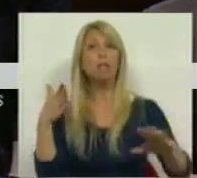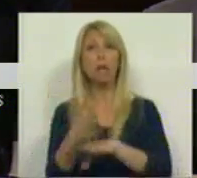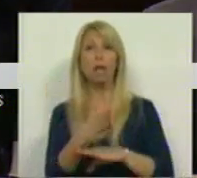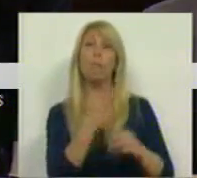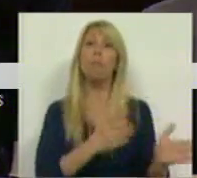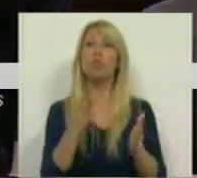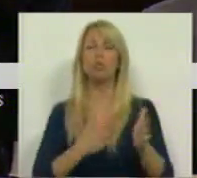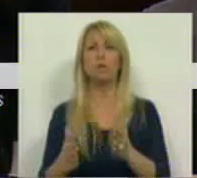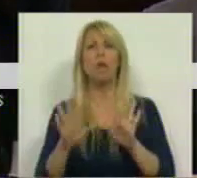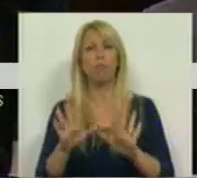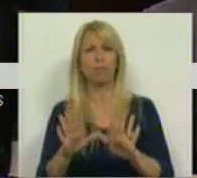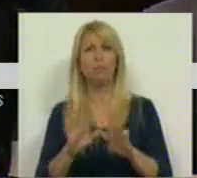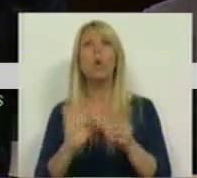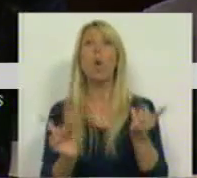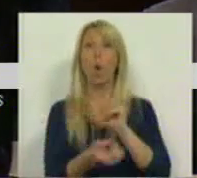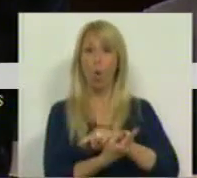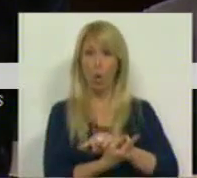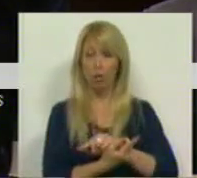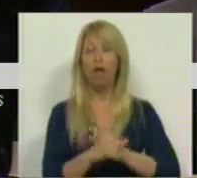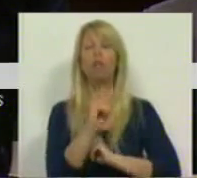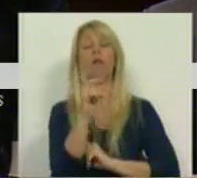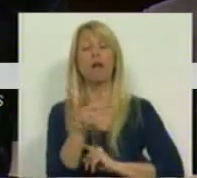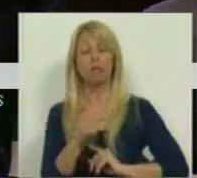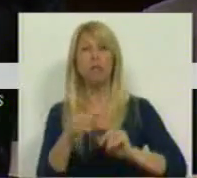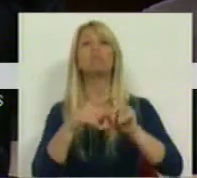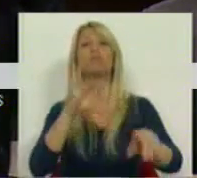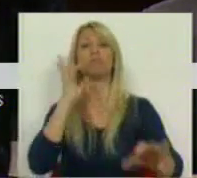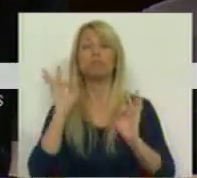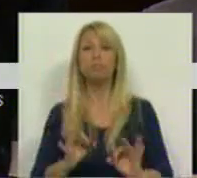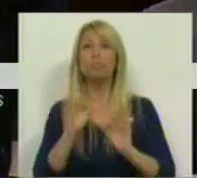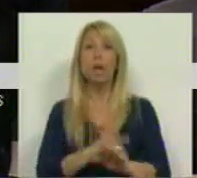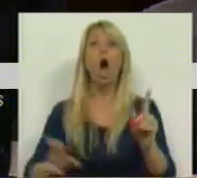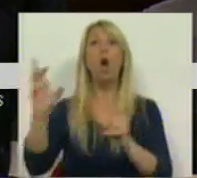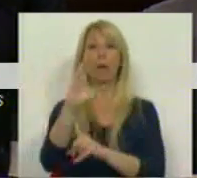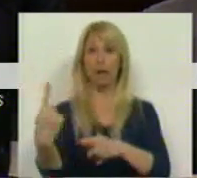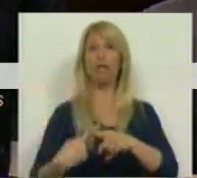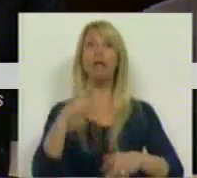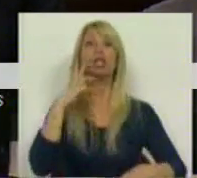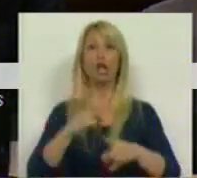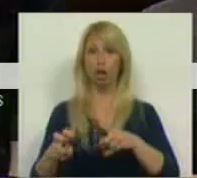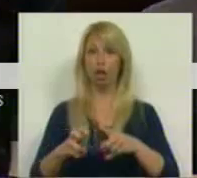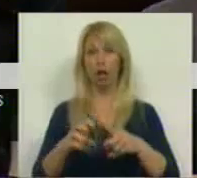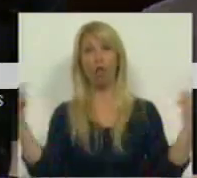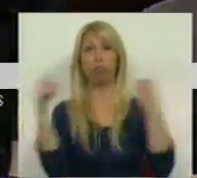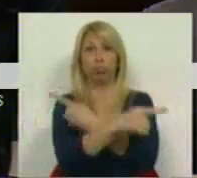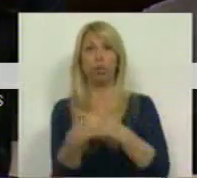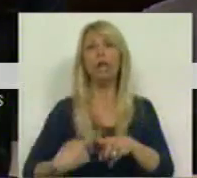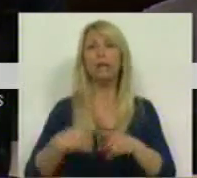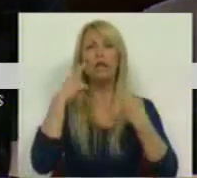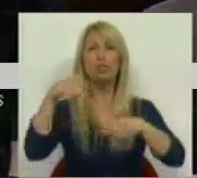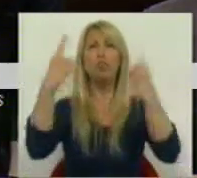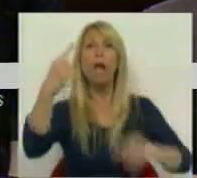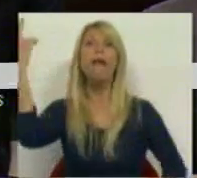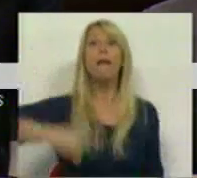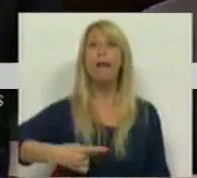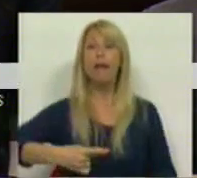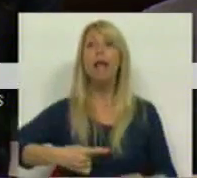a ERS tem sido determinante para aumentar os preços da energia, portanto, contrariando o interesse público e impondo aumentos de tarifas para